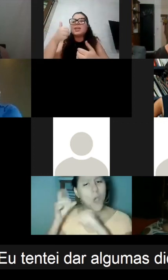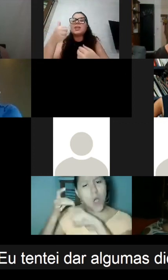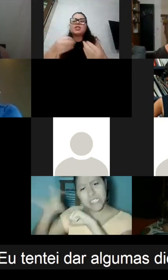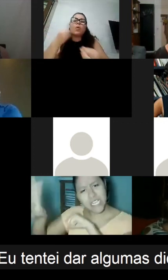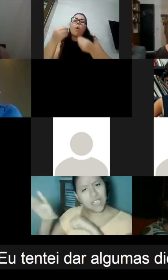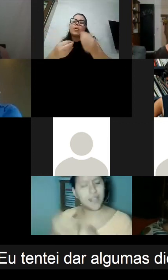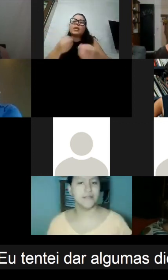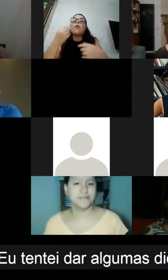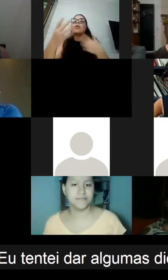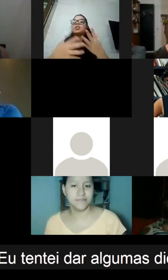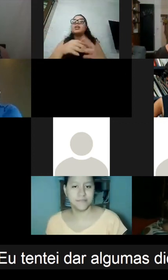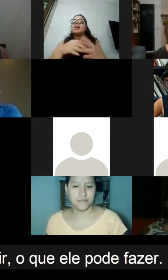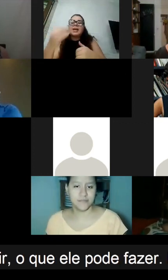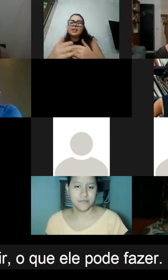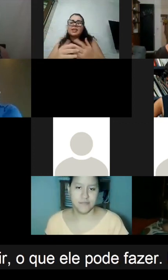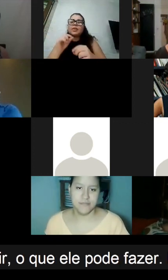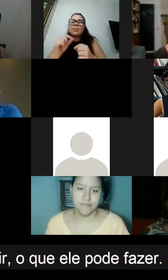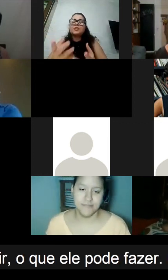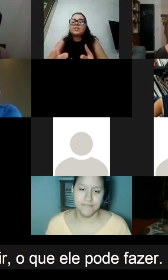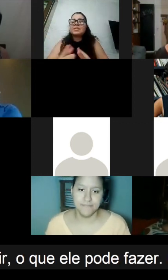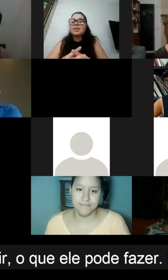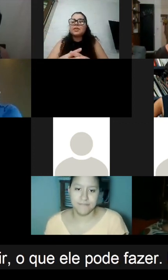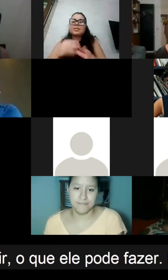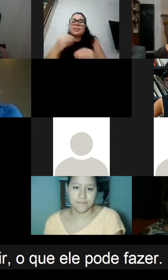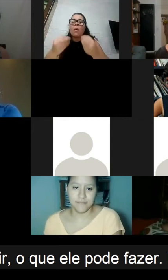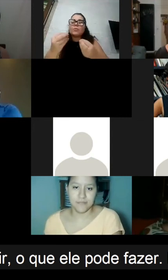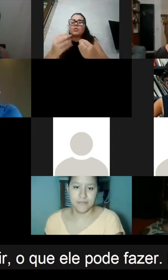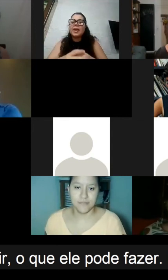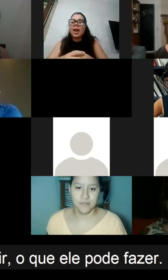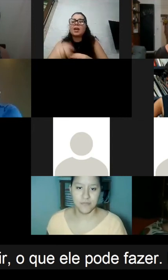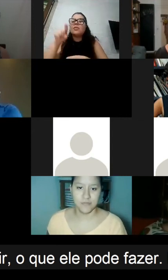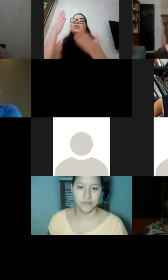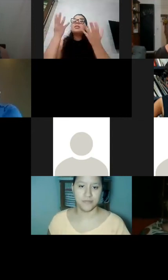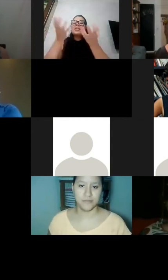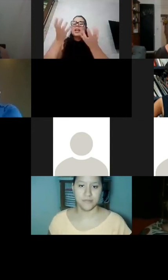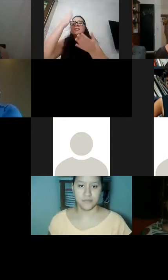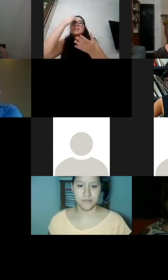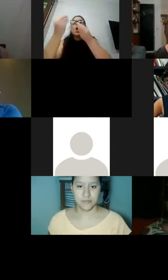pra ele de como ele pode sair o que ele pode fazer eu quero saber como explicar